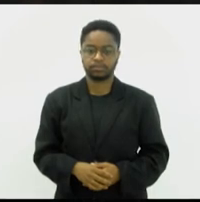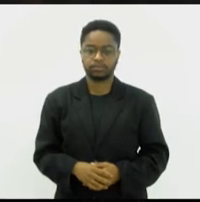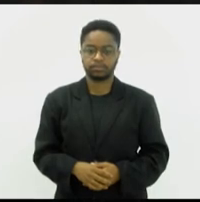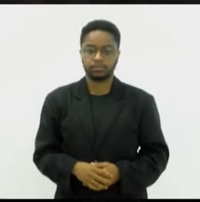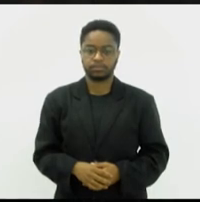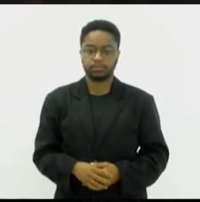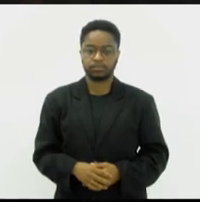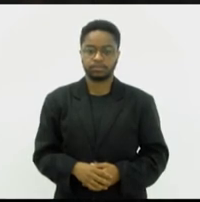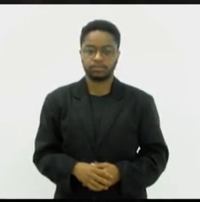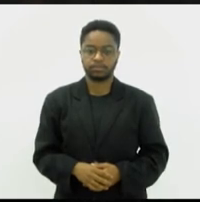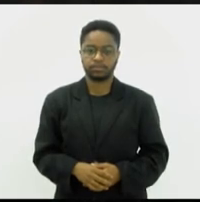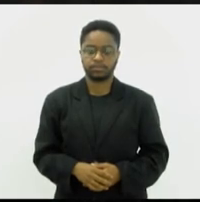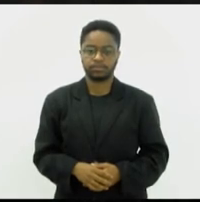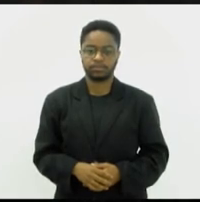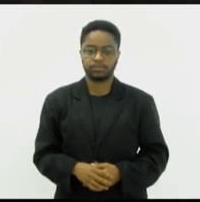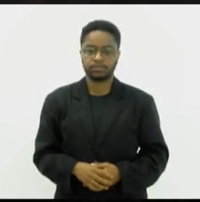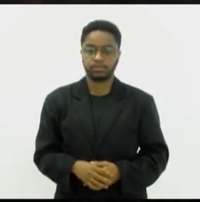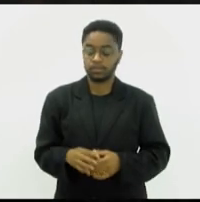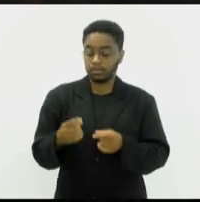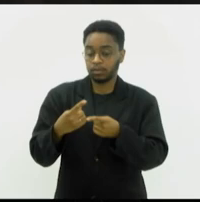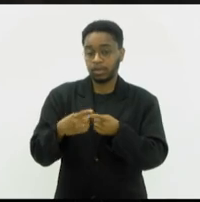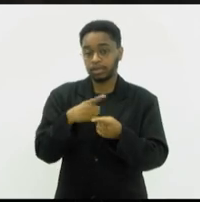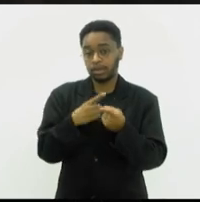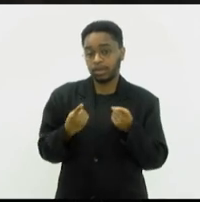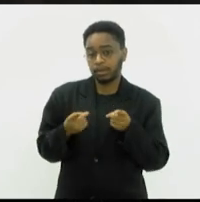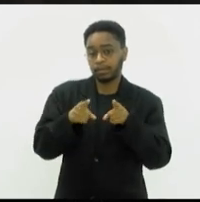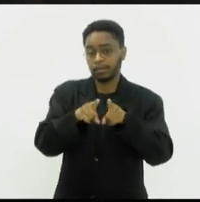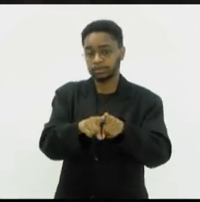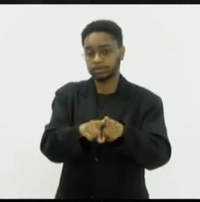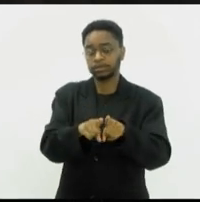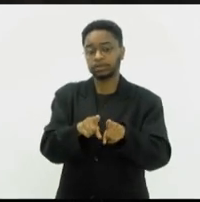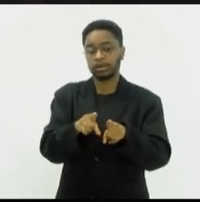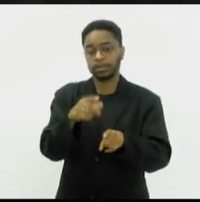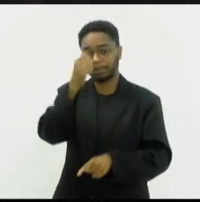pareceu profundamente salutar.